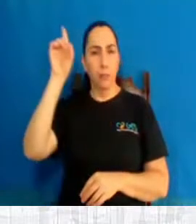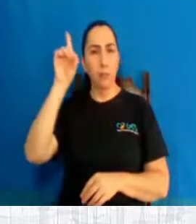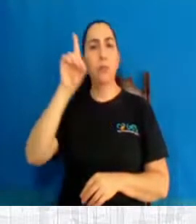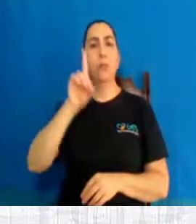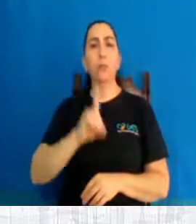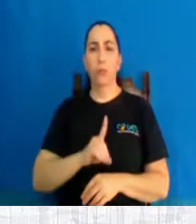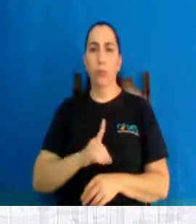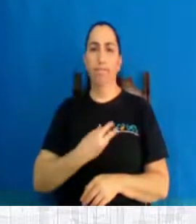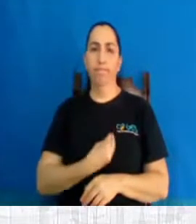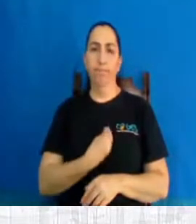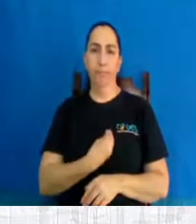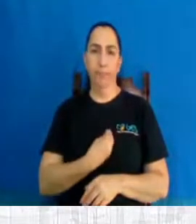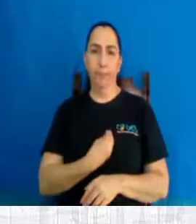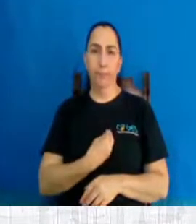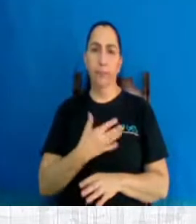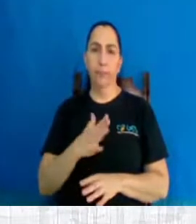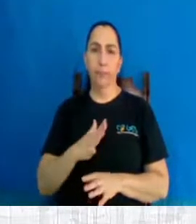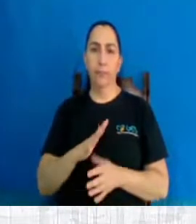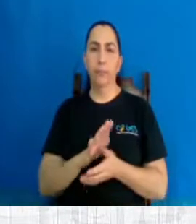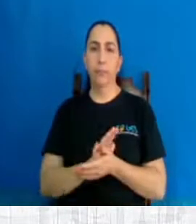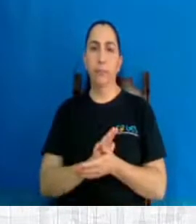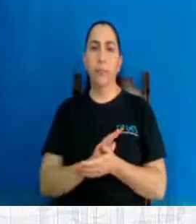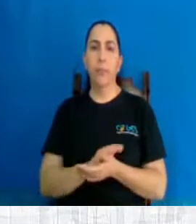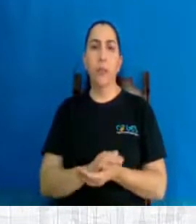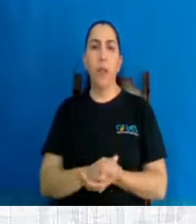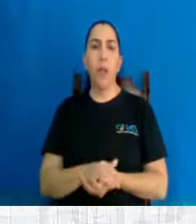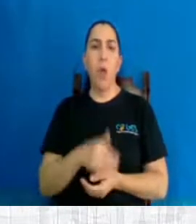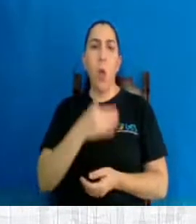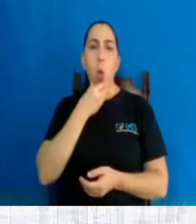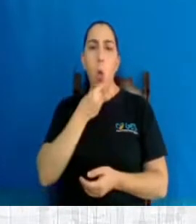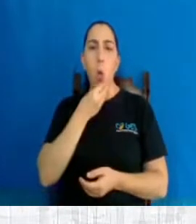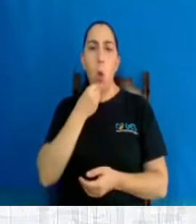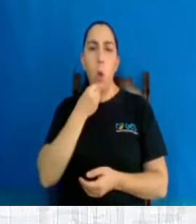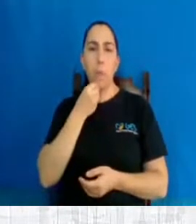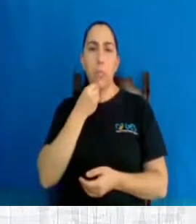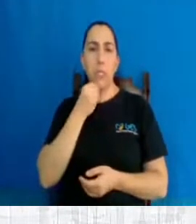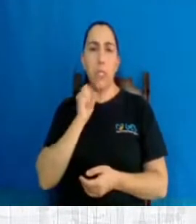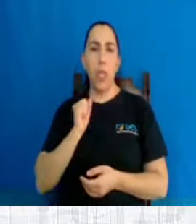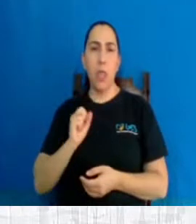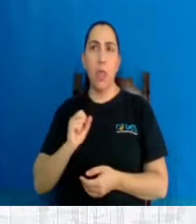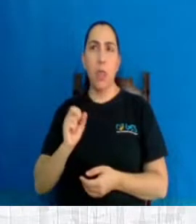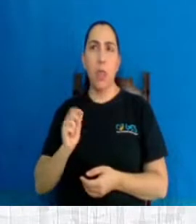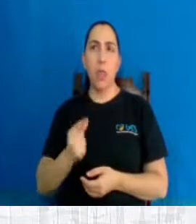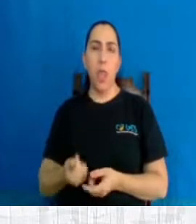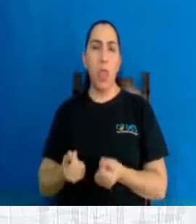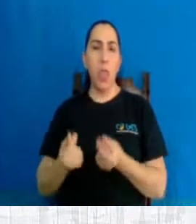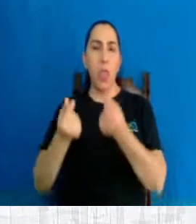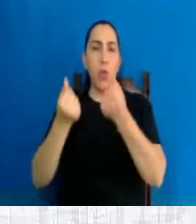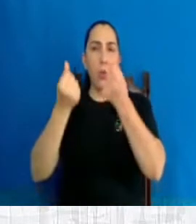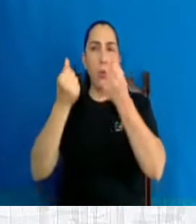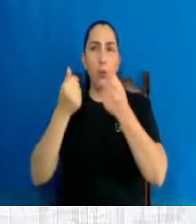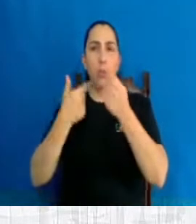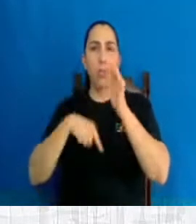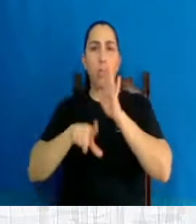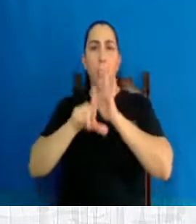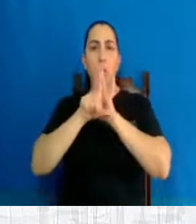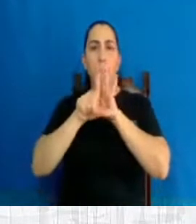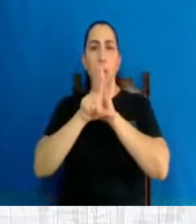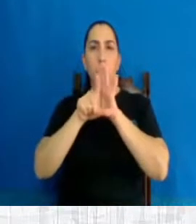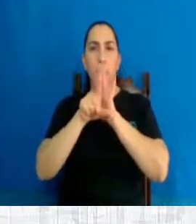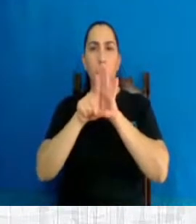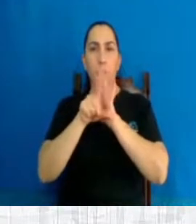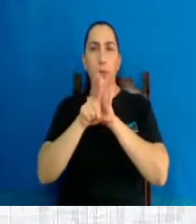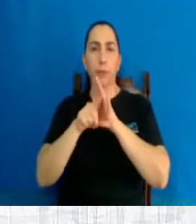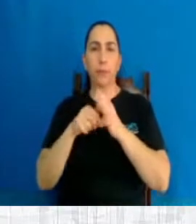-réu. Mito 20, está acabando. Homens brancos ricos querem proibir. Mulheres negras pobres são a favor da legalização. Será que é verdade